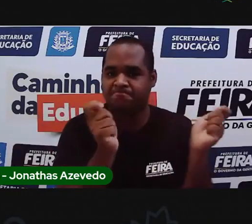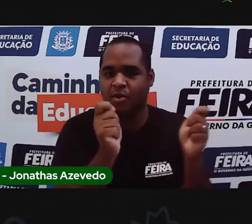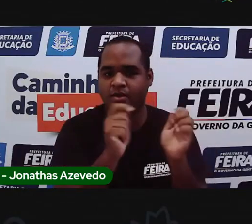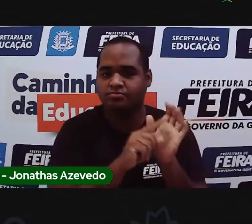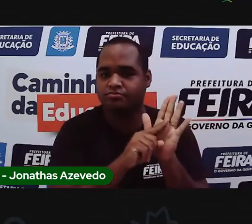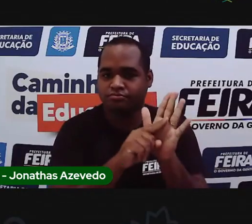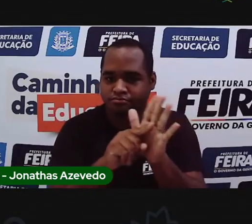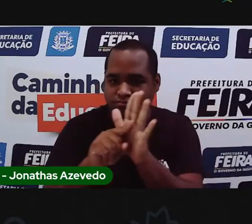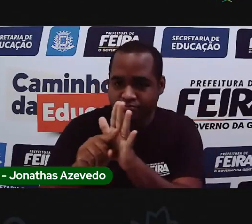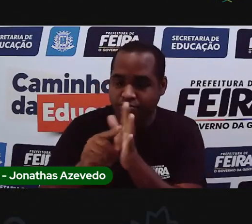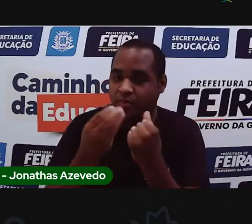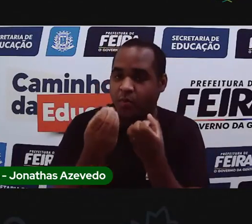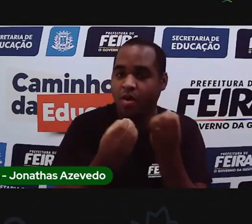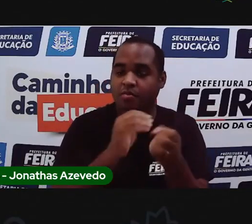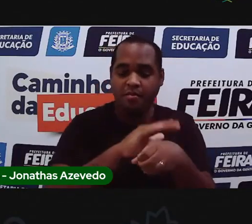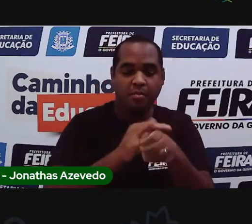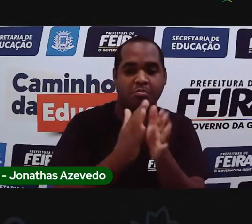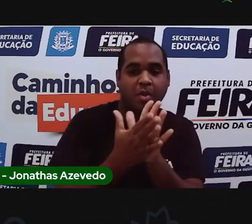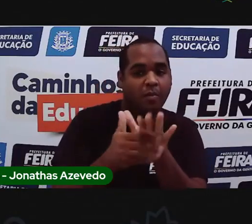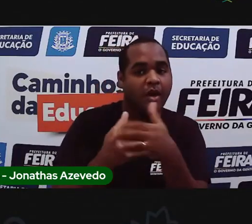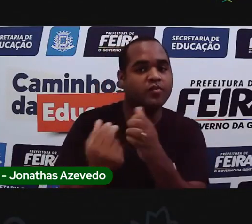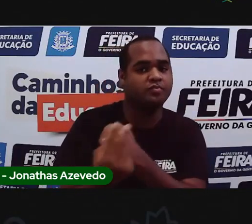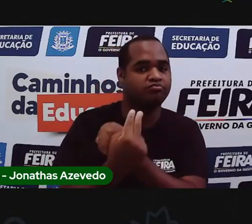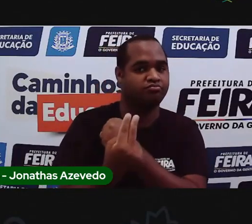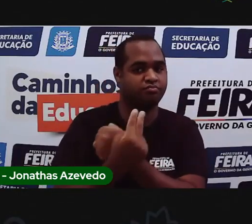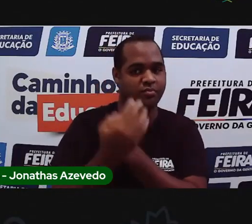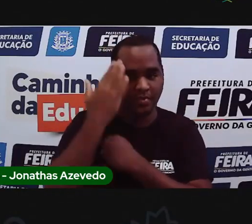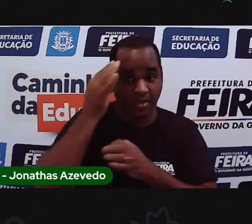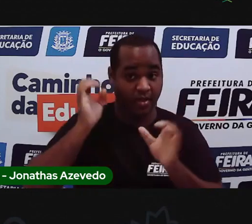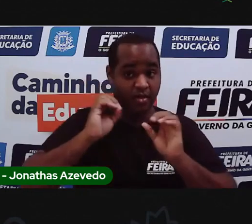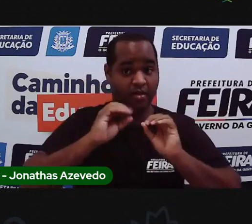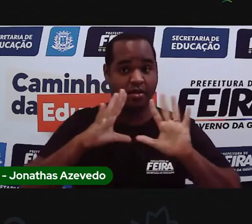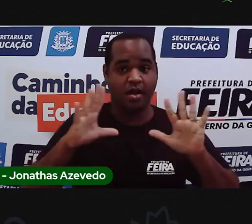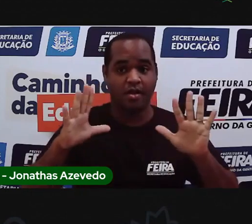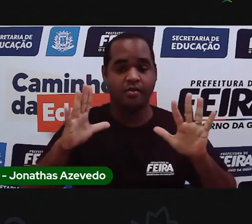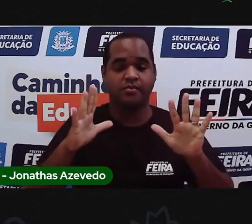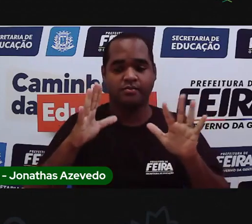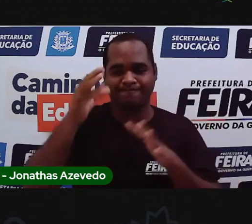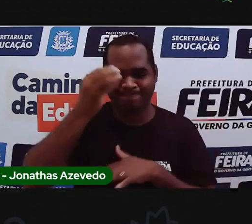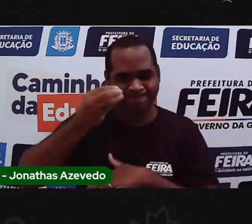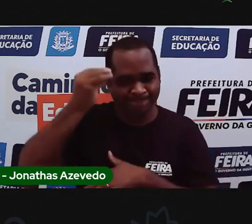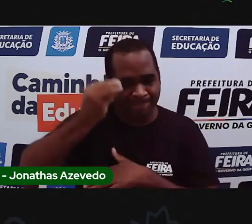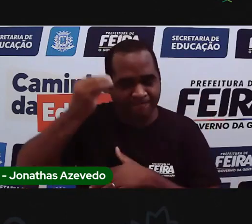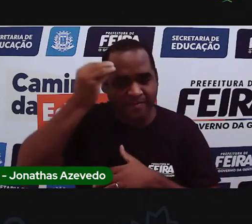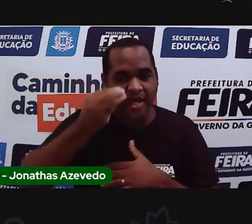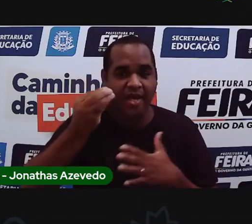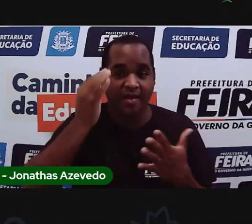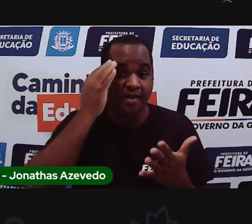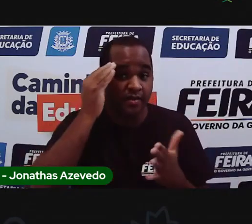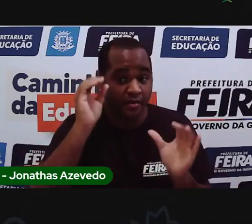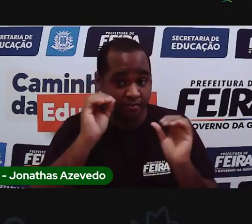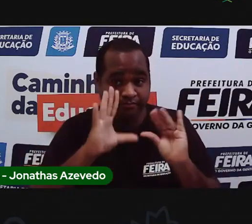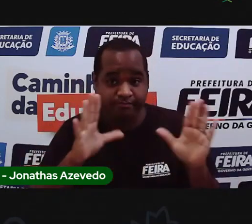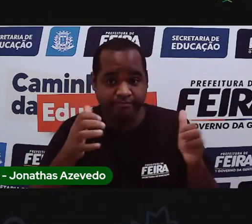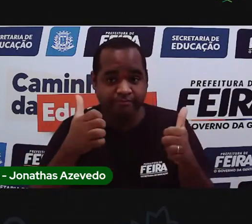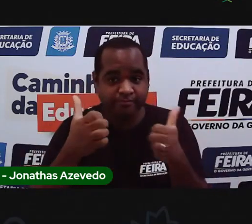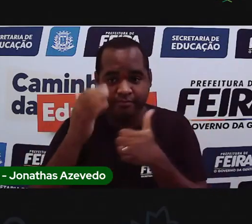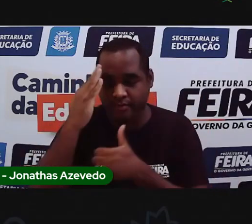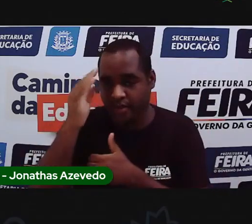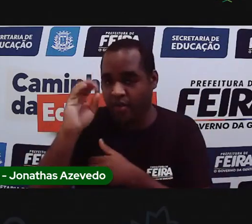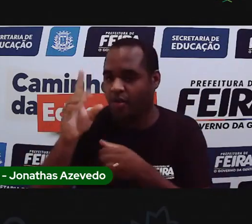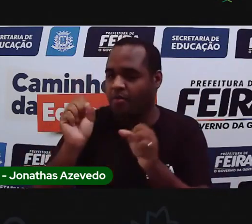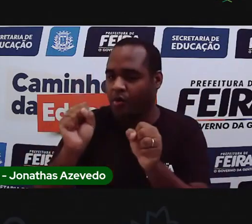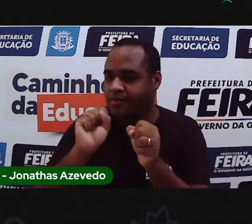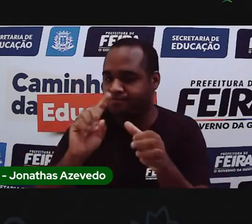das nossas mãos. Entendeu direitinho como foi a experiência? Pra quem não entendeu, depois pode